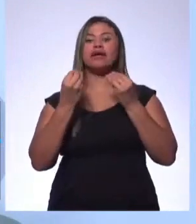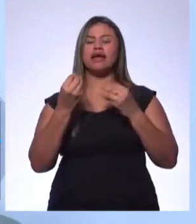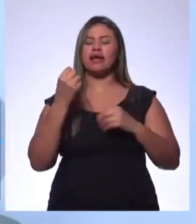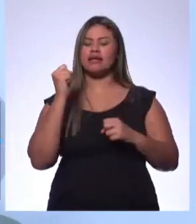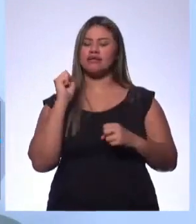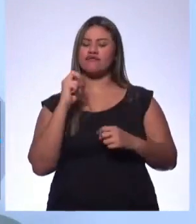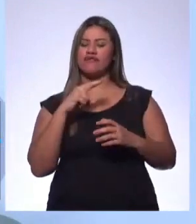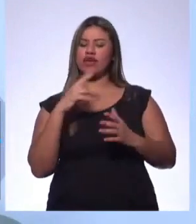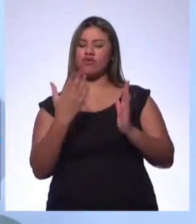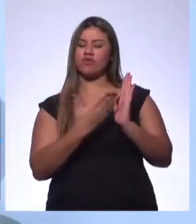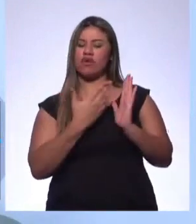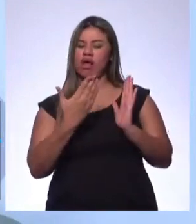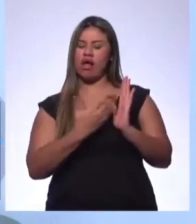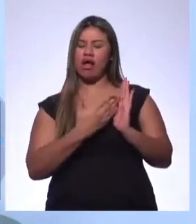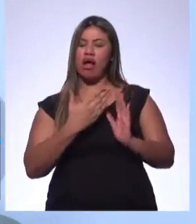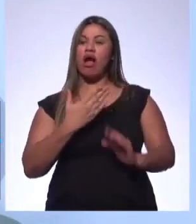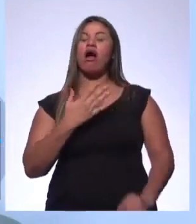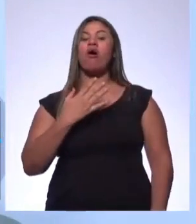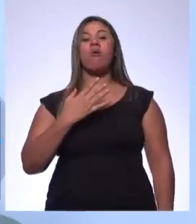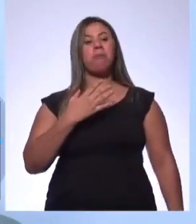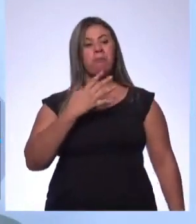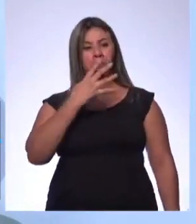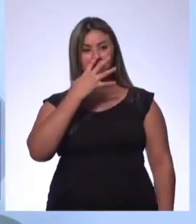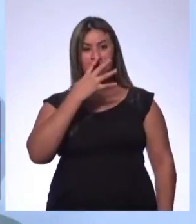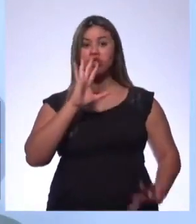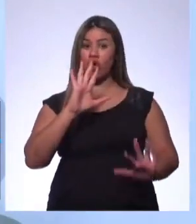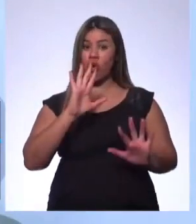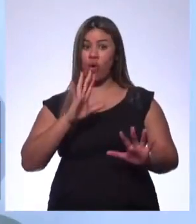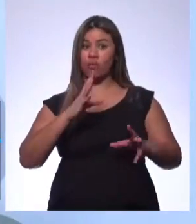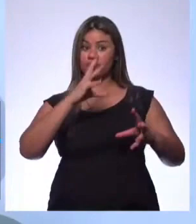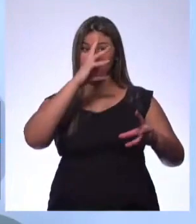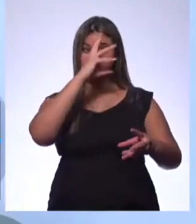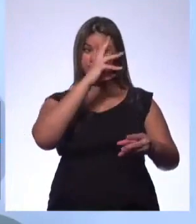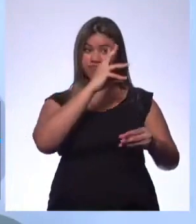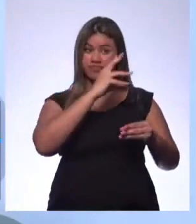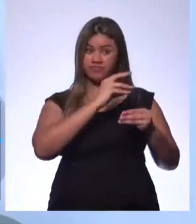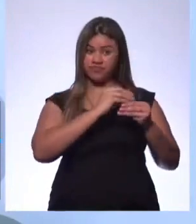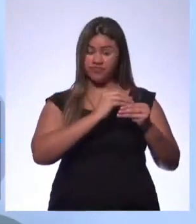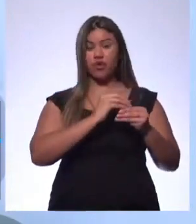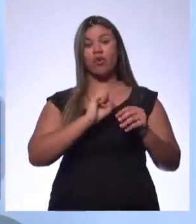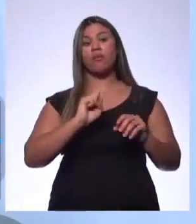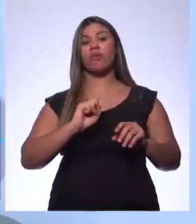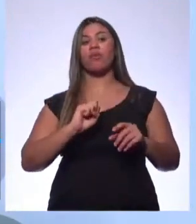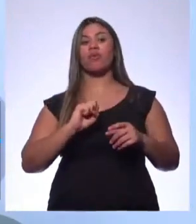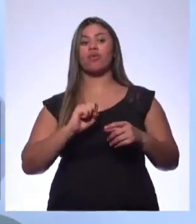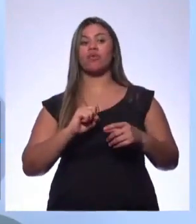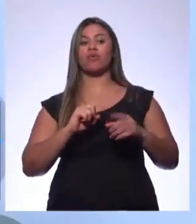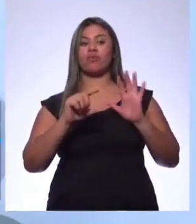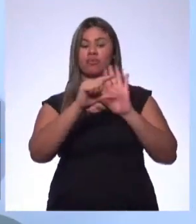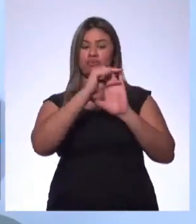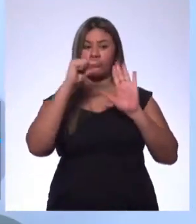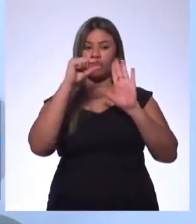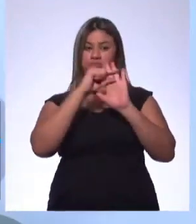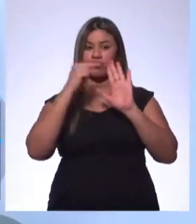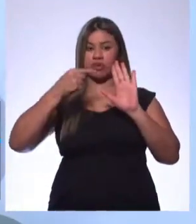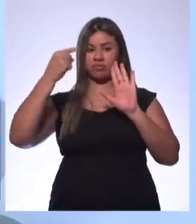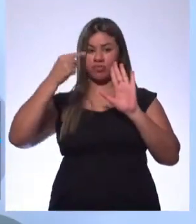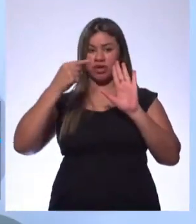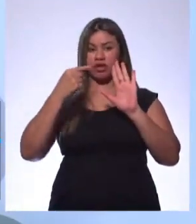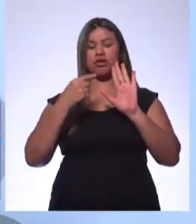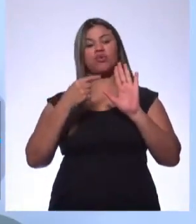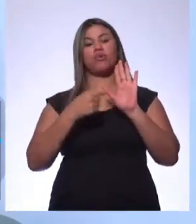estilo da obra. Então, além do resumo, eu estou fazendo a redação com vocês, a resenha com vocês. Então eu venho, primeiro parágrafo, apresento,